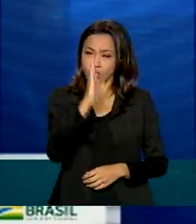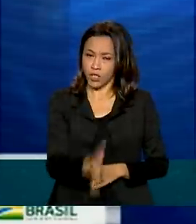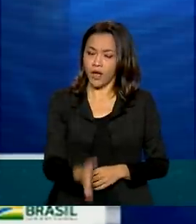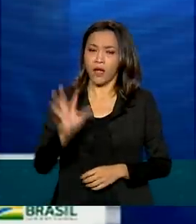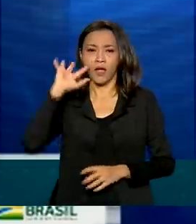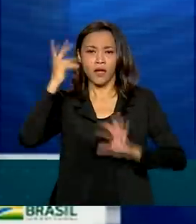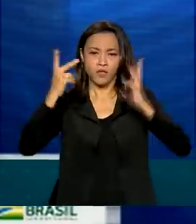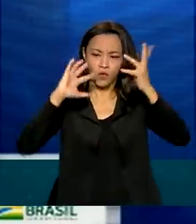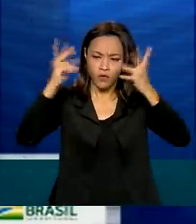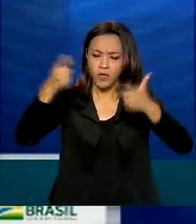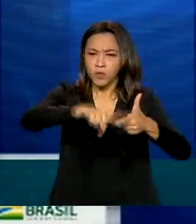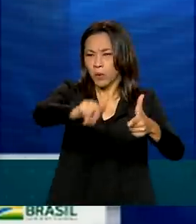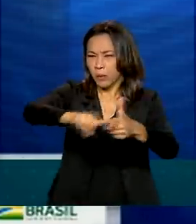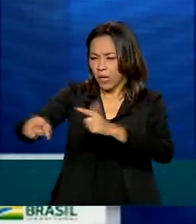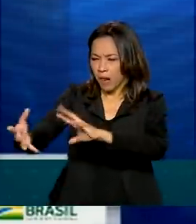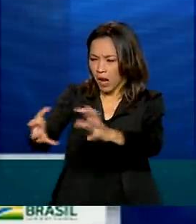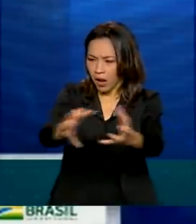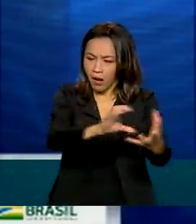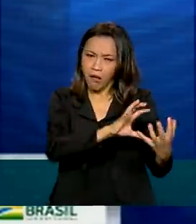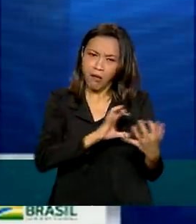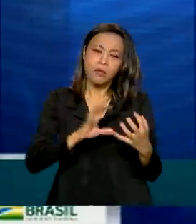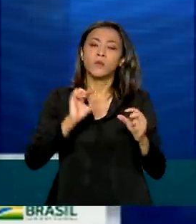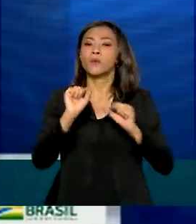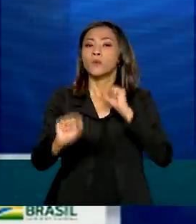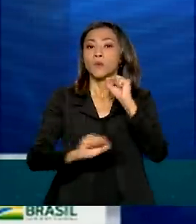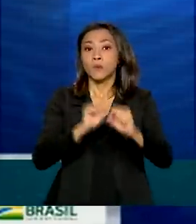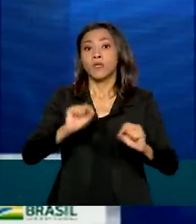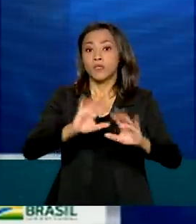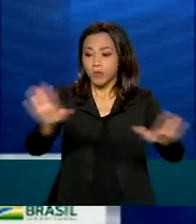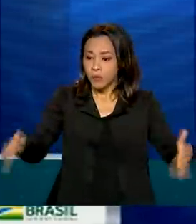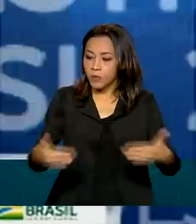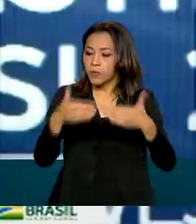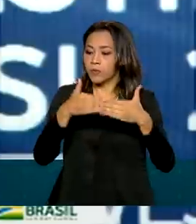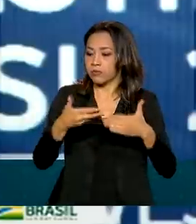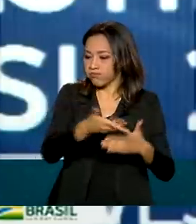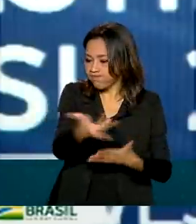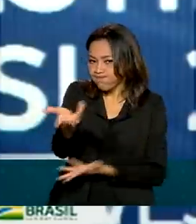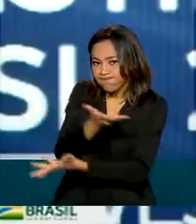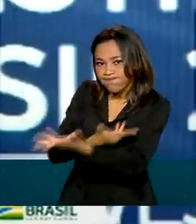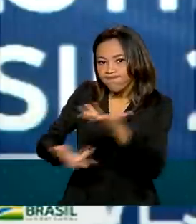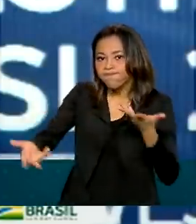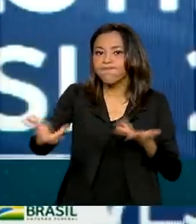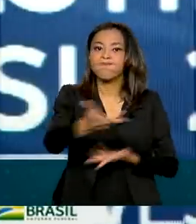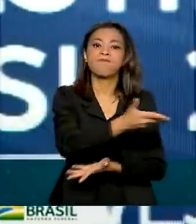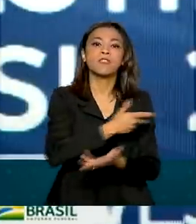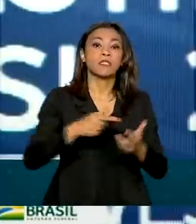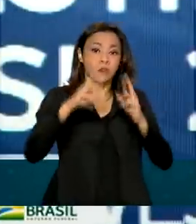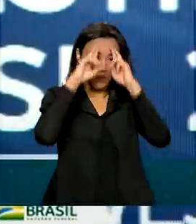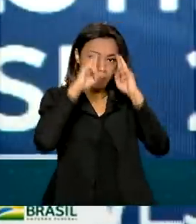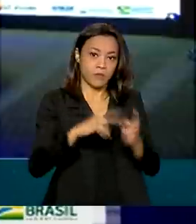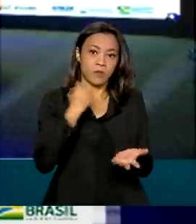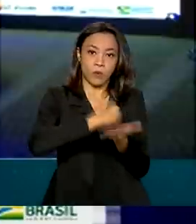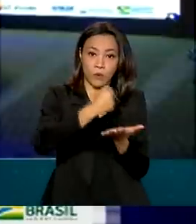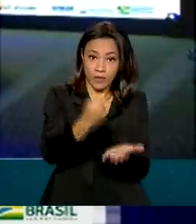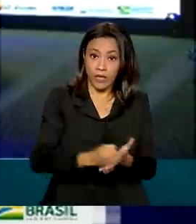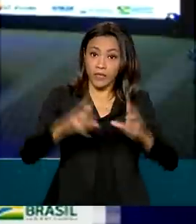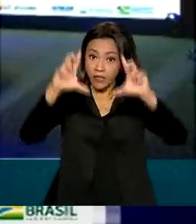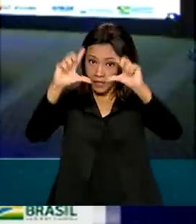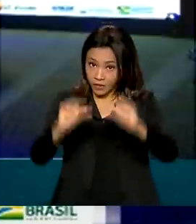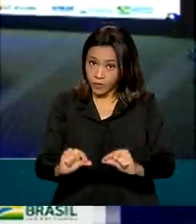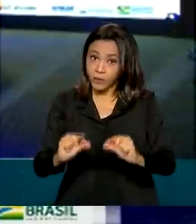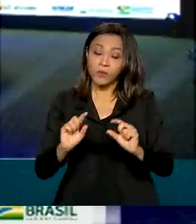os conflitos pela via privada, pela via da arbitragem, o que aumenta a segurança jurídica e diminui a